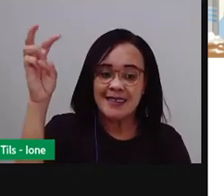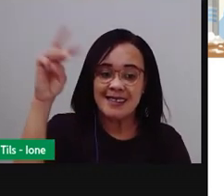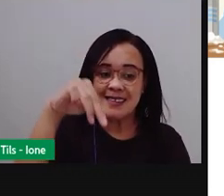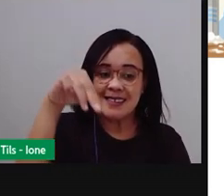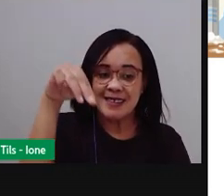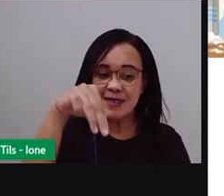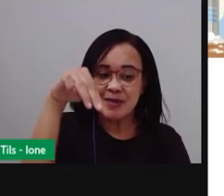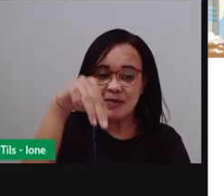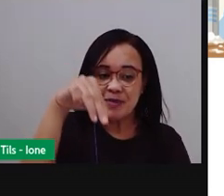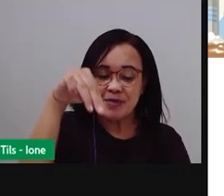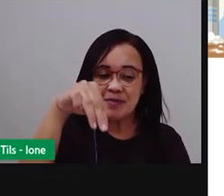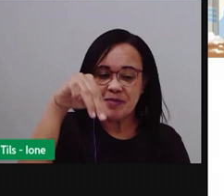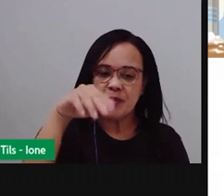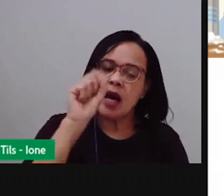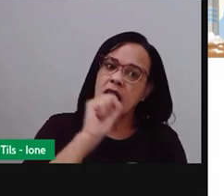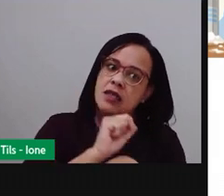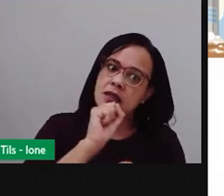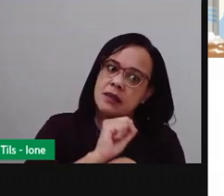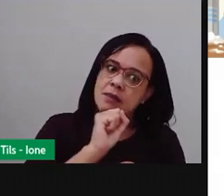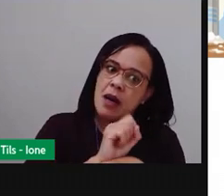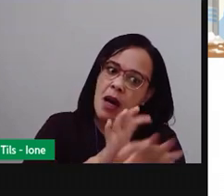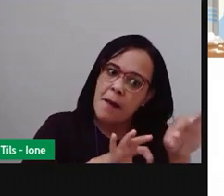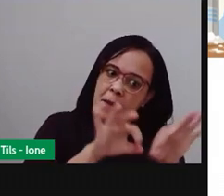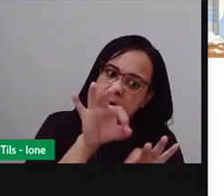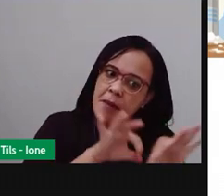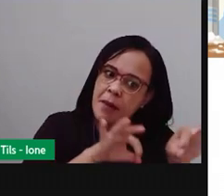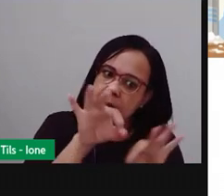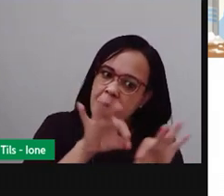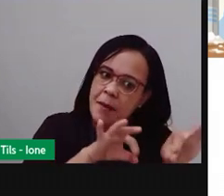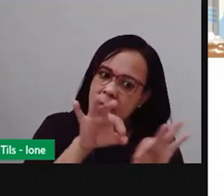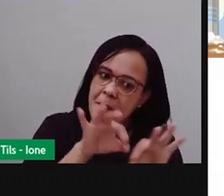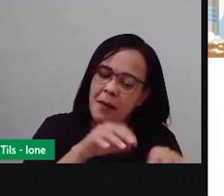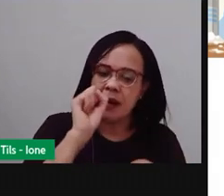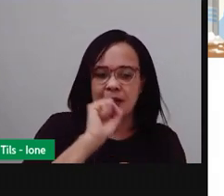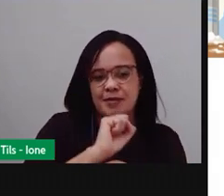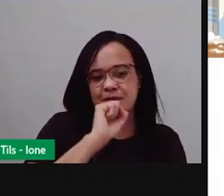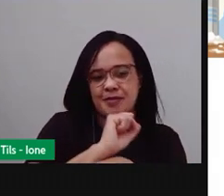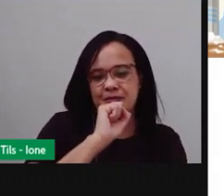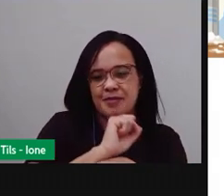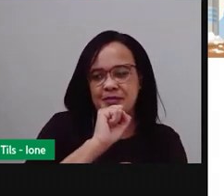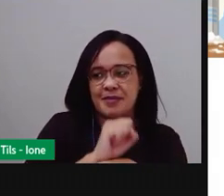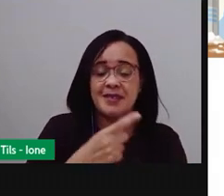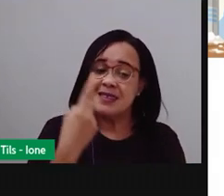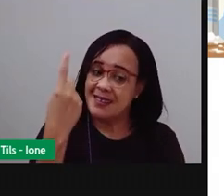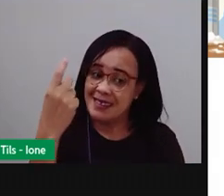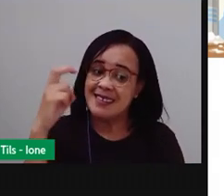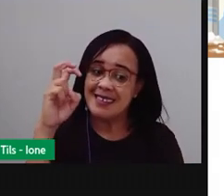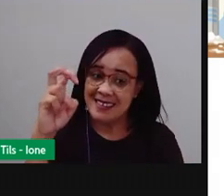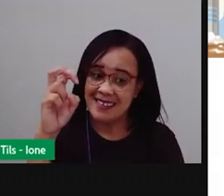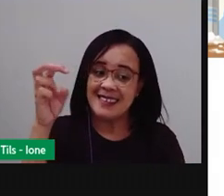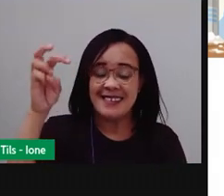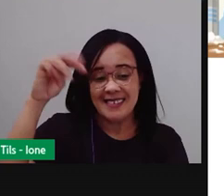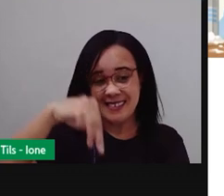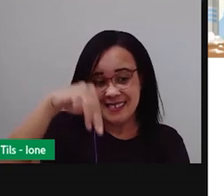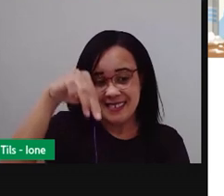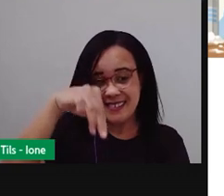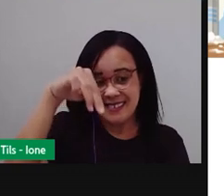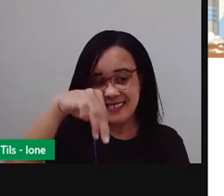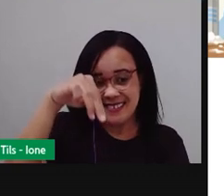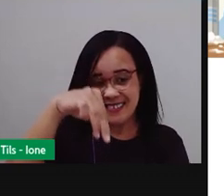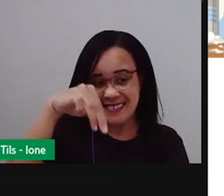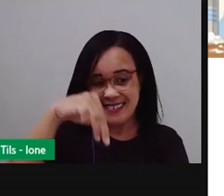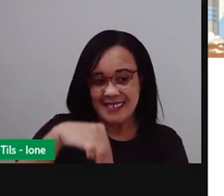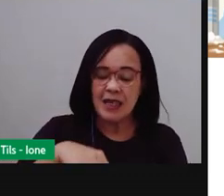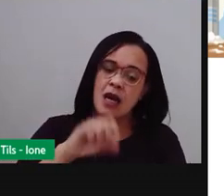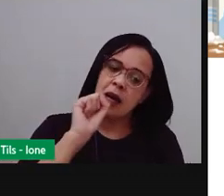O tempo de cozimento dessa preparação. 15 minutos. Você